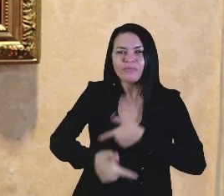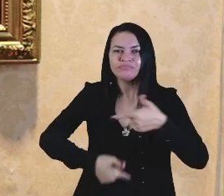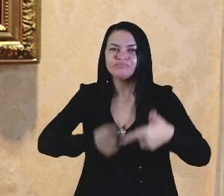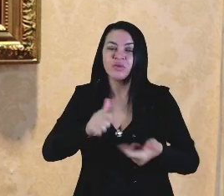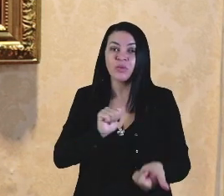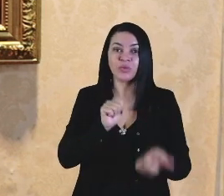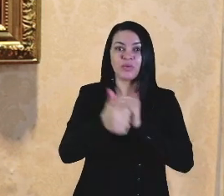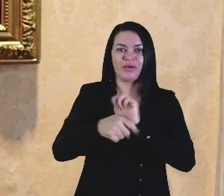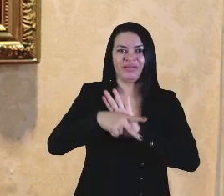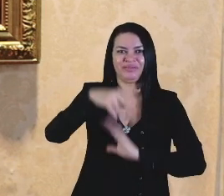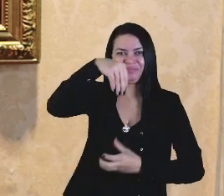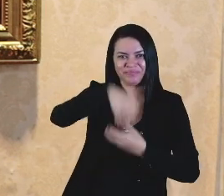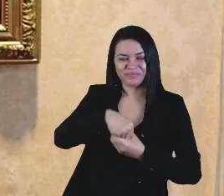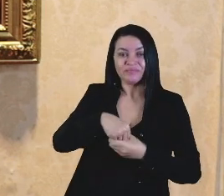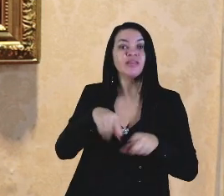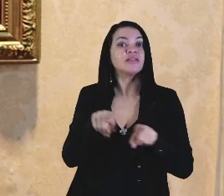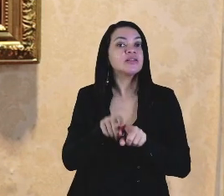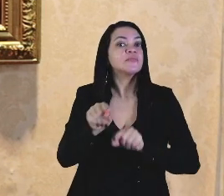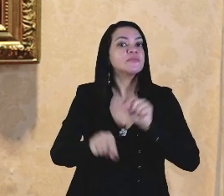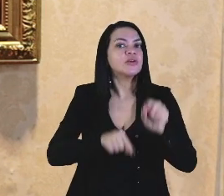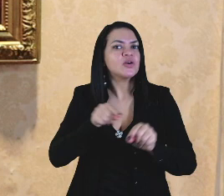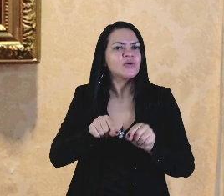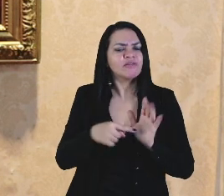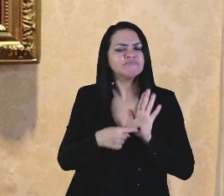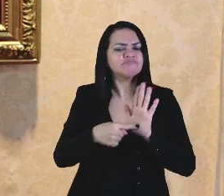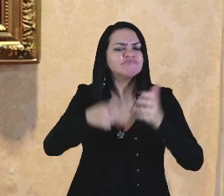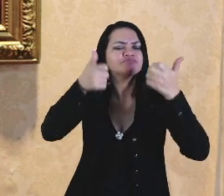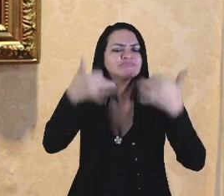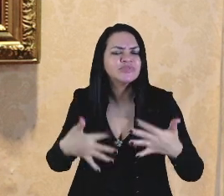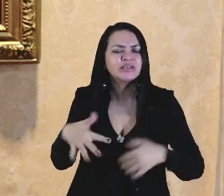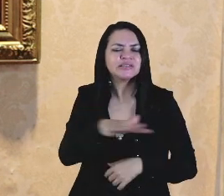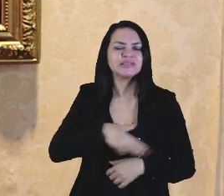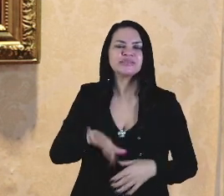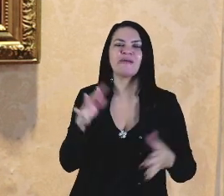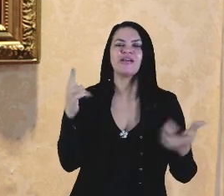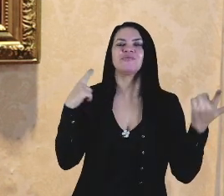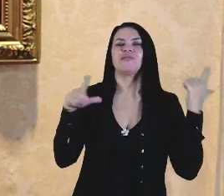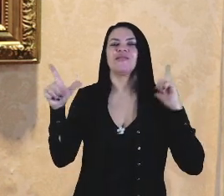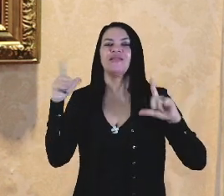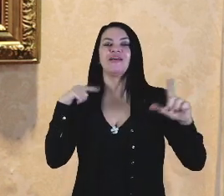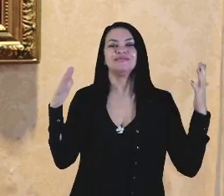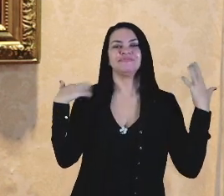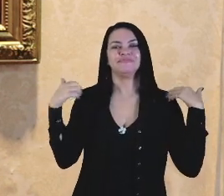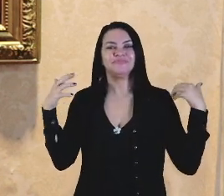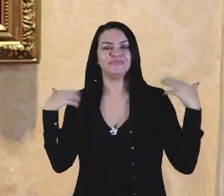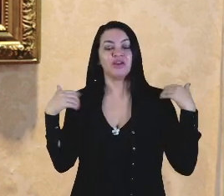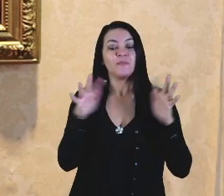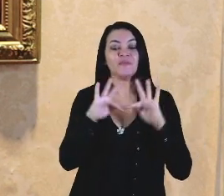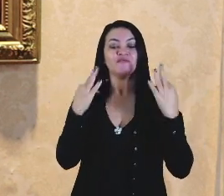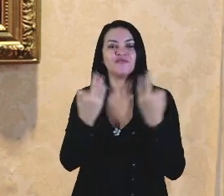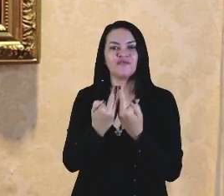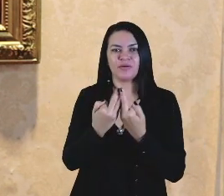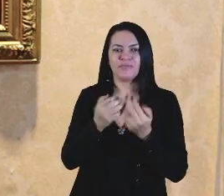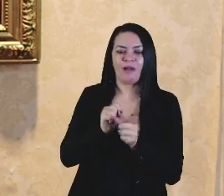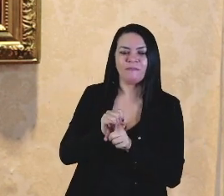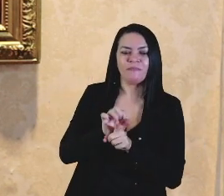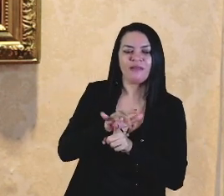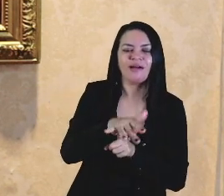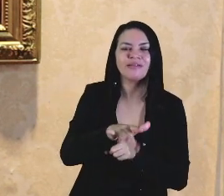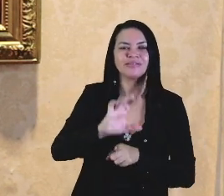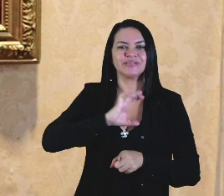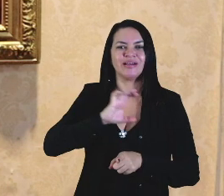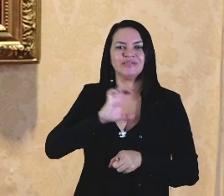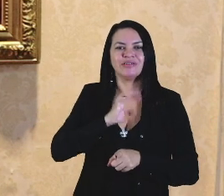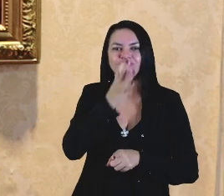atividades esportivas, além de traduzirem-se em espaços de lazer para as famílias caxienses e de aproximação dessas